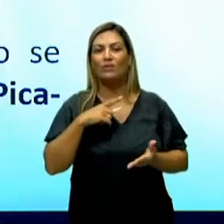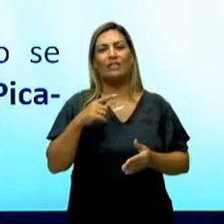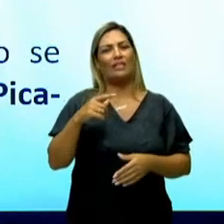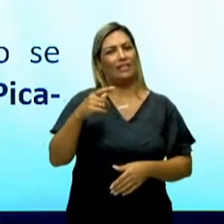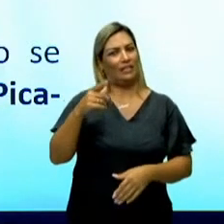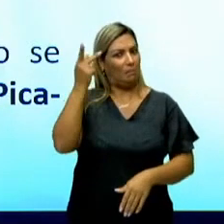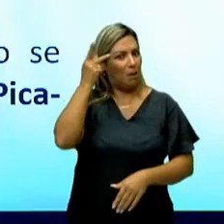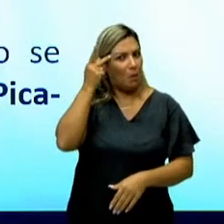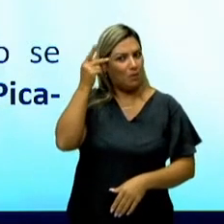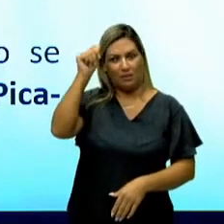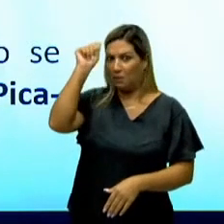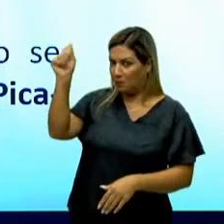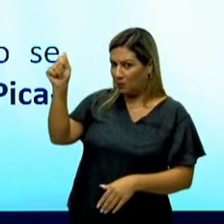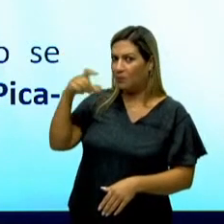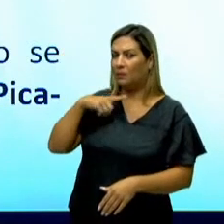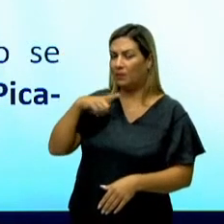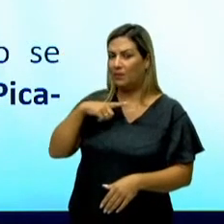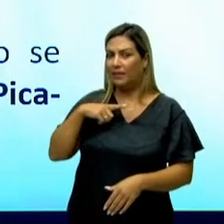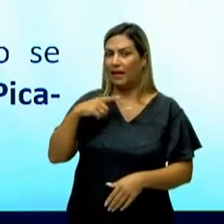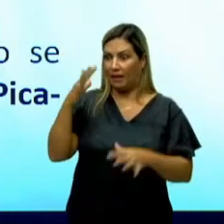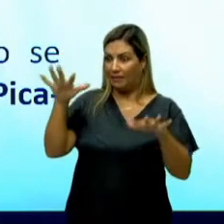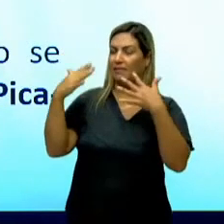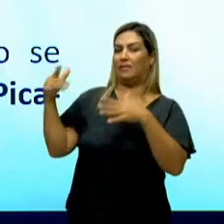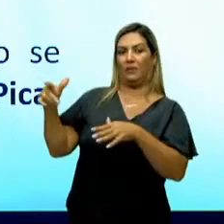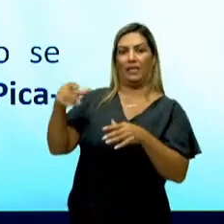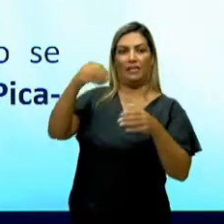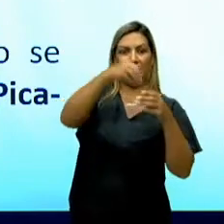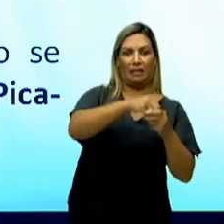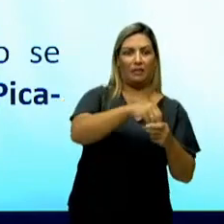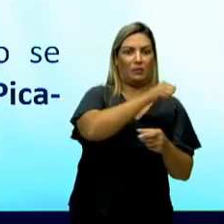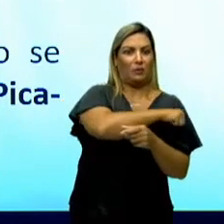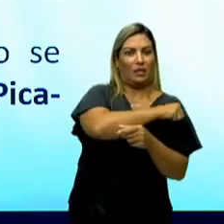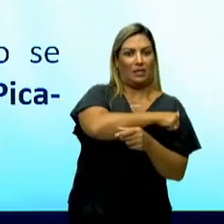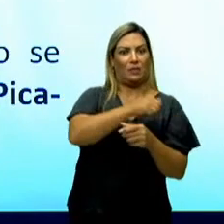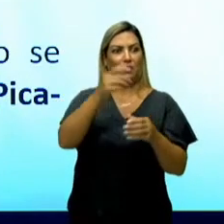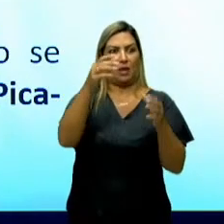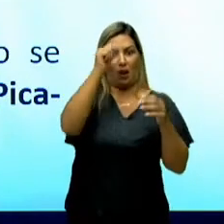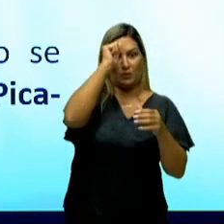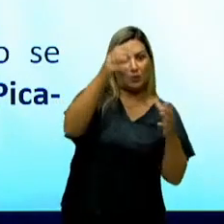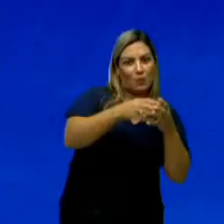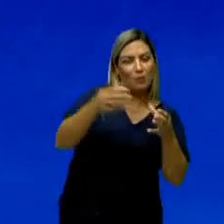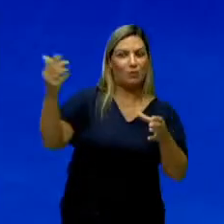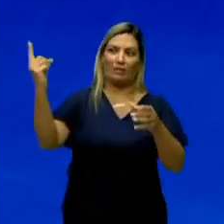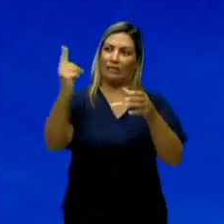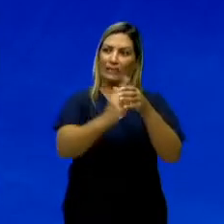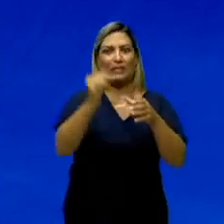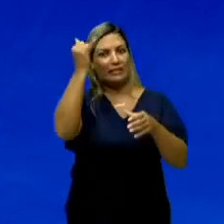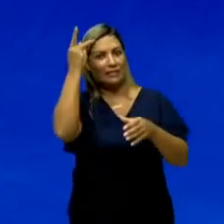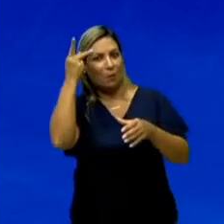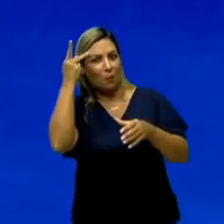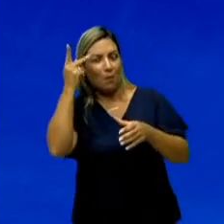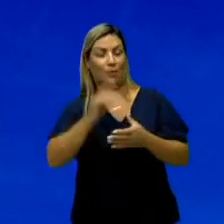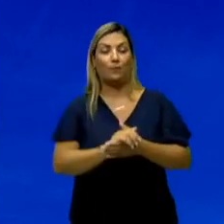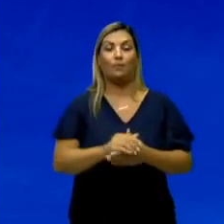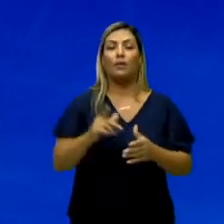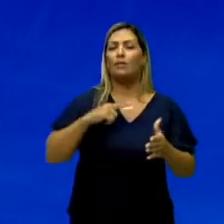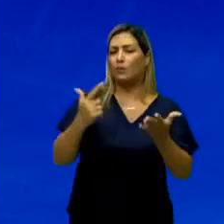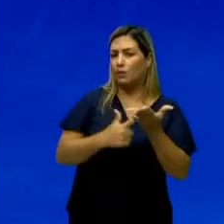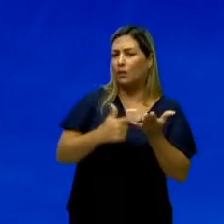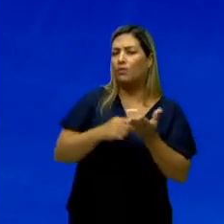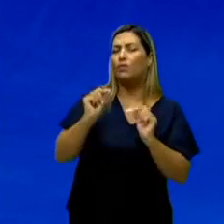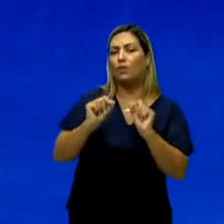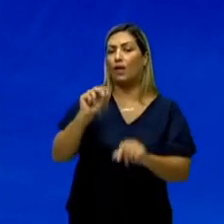desses cariocas com o nordestino que nós estamos falando. Urupês, uma reunião de contos, onde